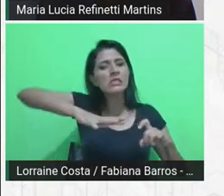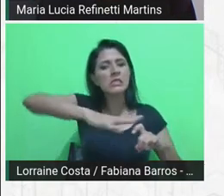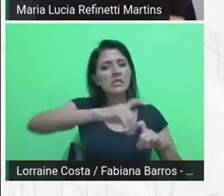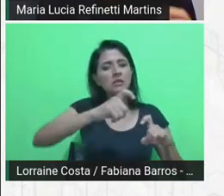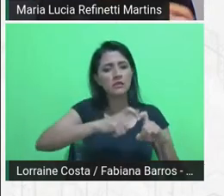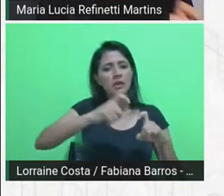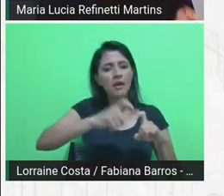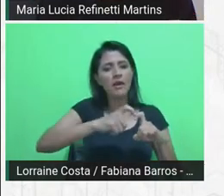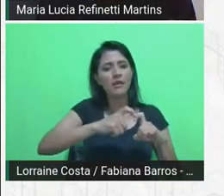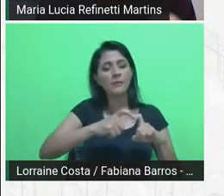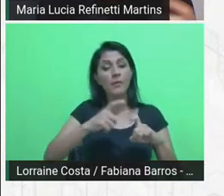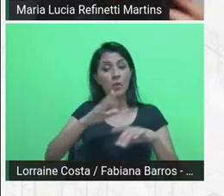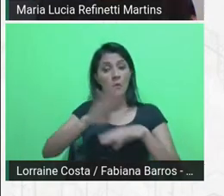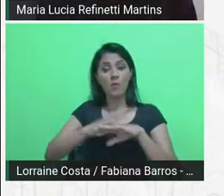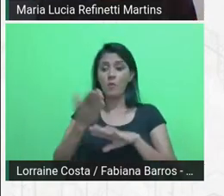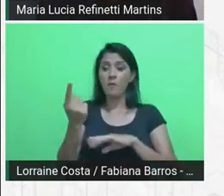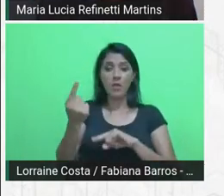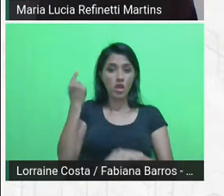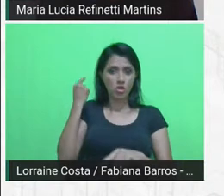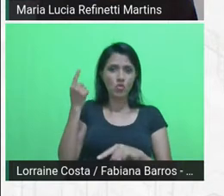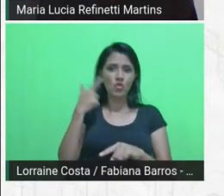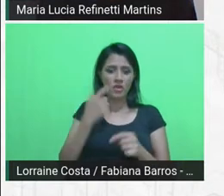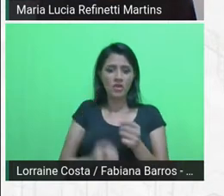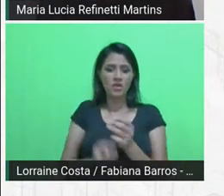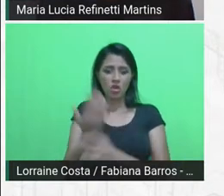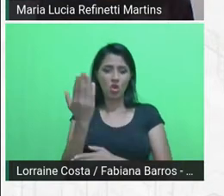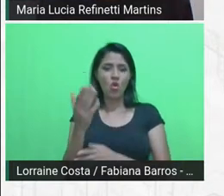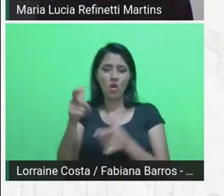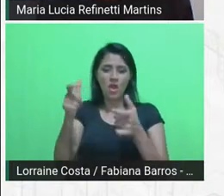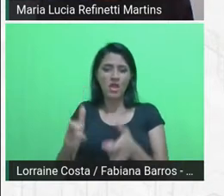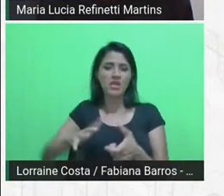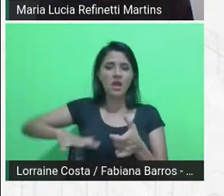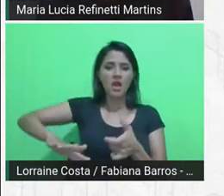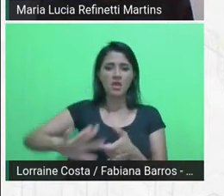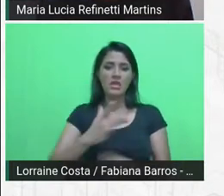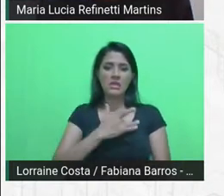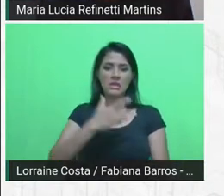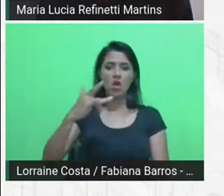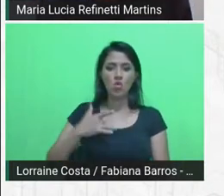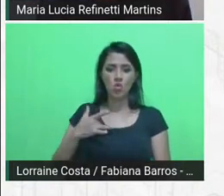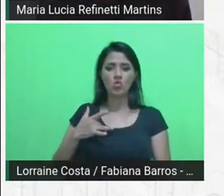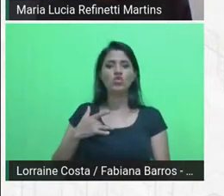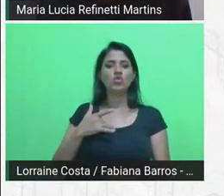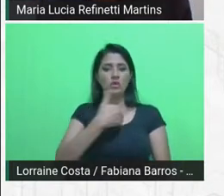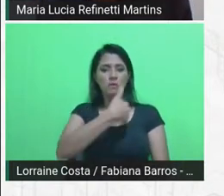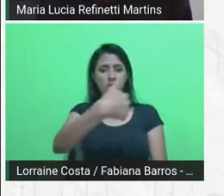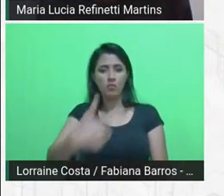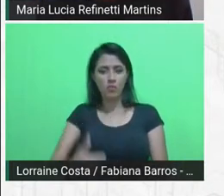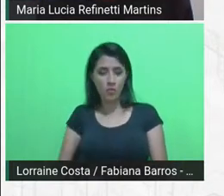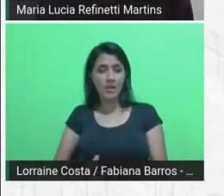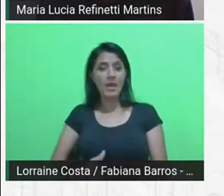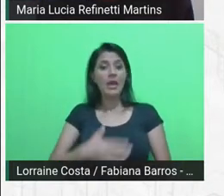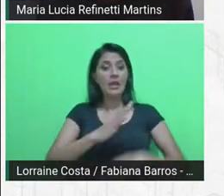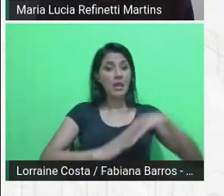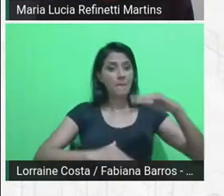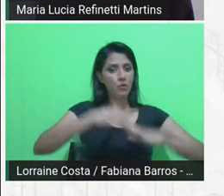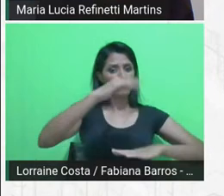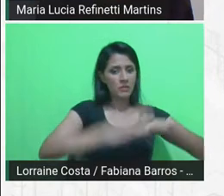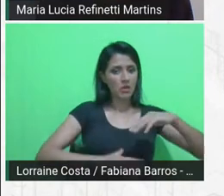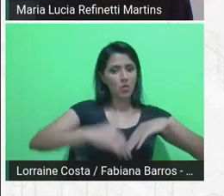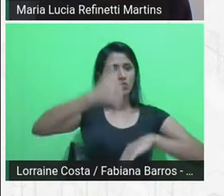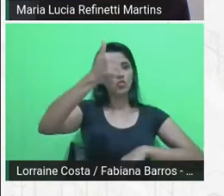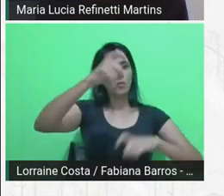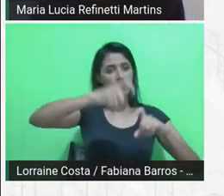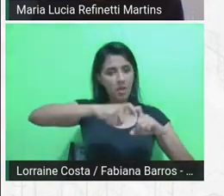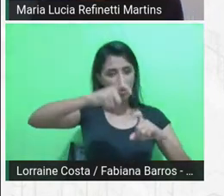o campo da saúde pública e a profissão do médico sanitarista que tem